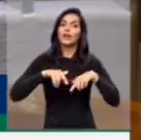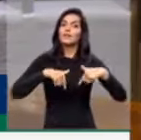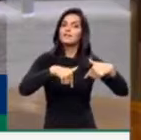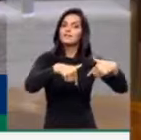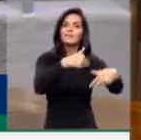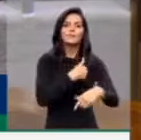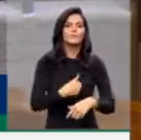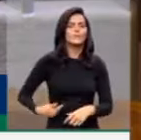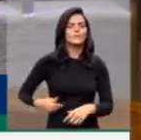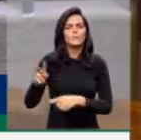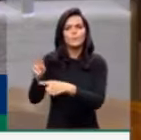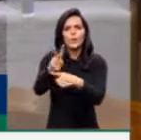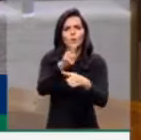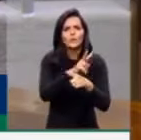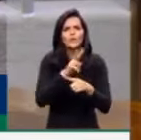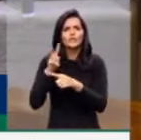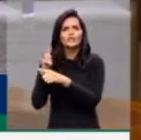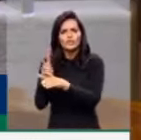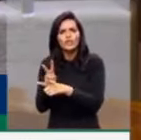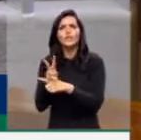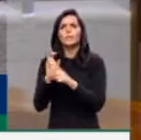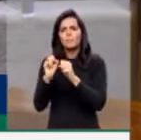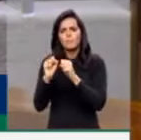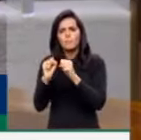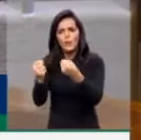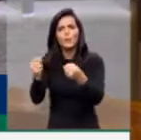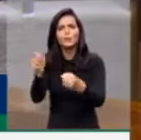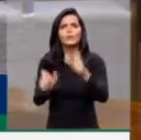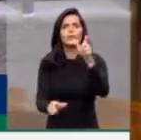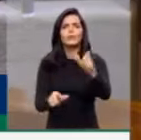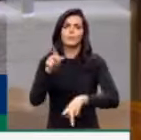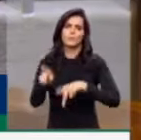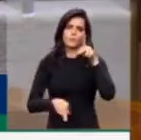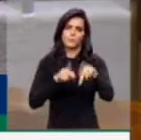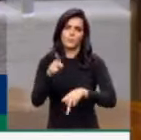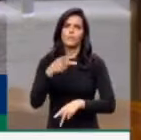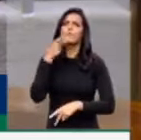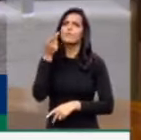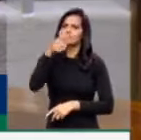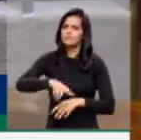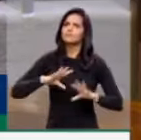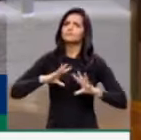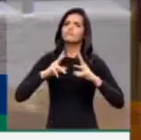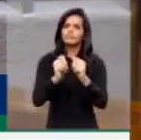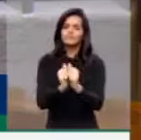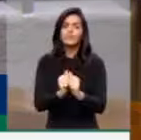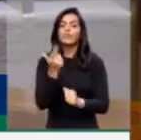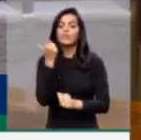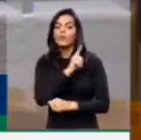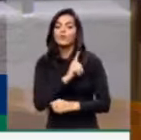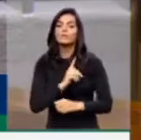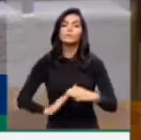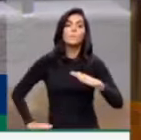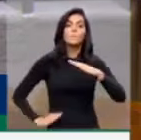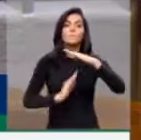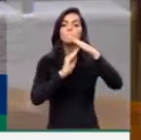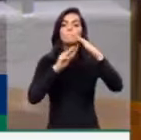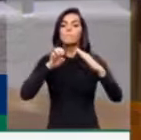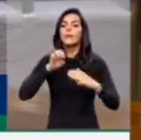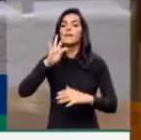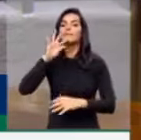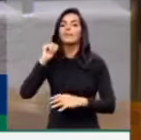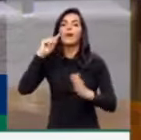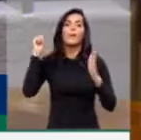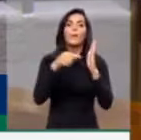imunizar sua população? Quero repetir aqui, atingimos todas as metas vacinais nos governos do PT e